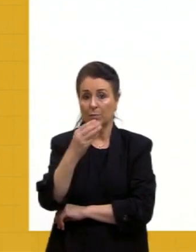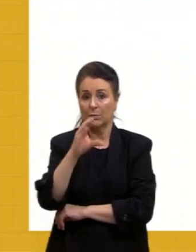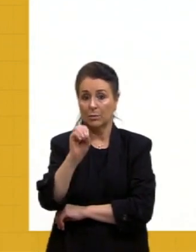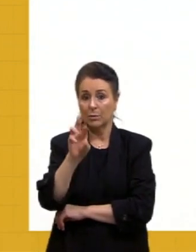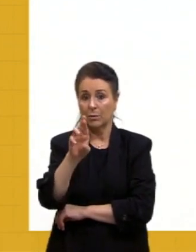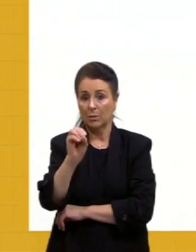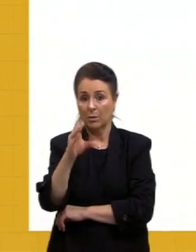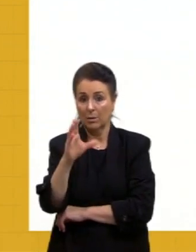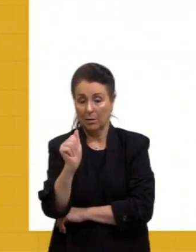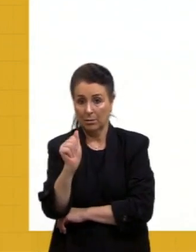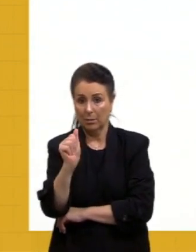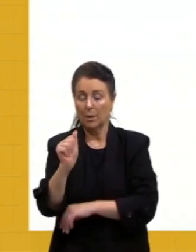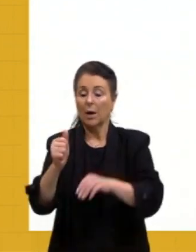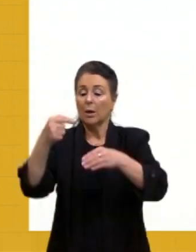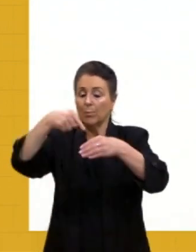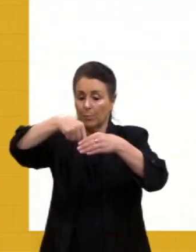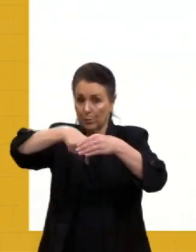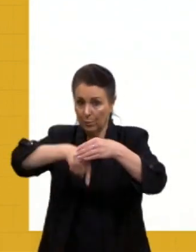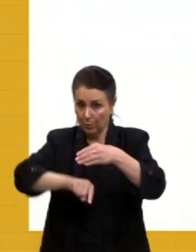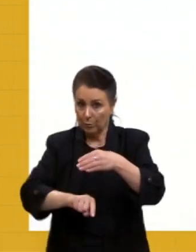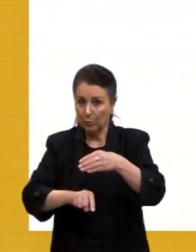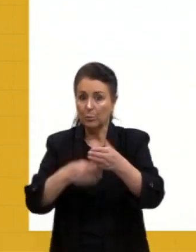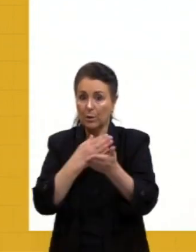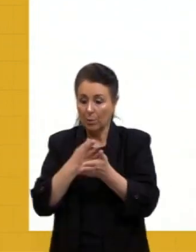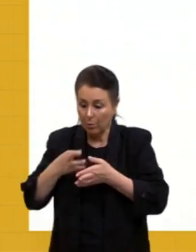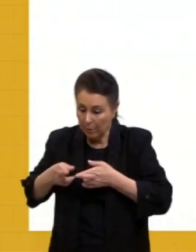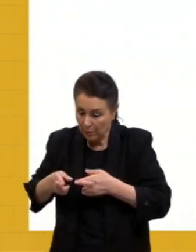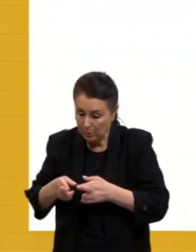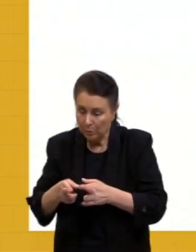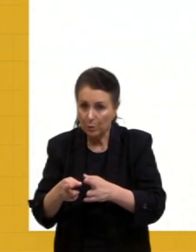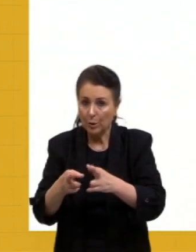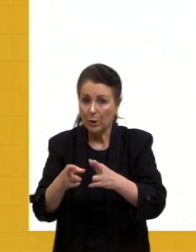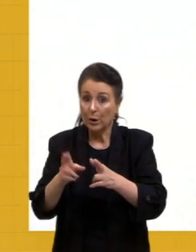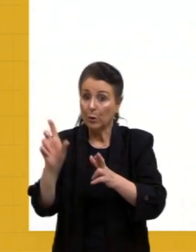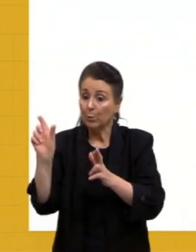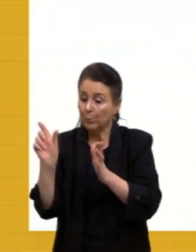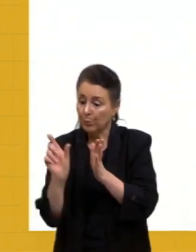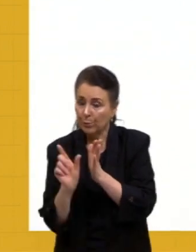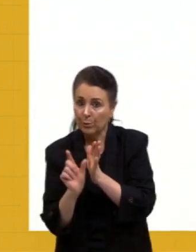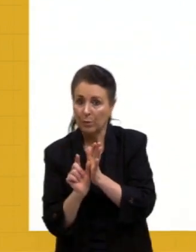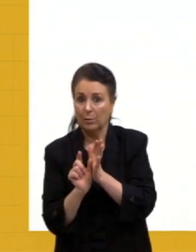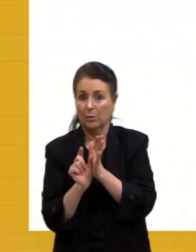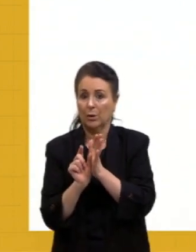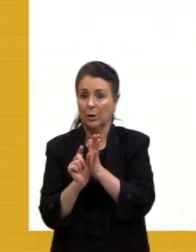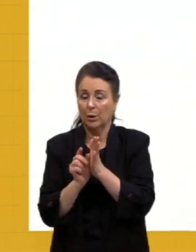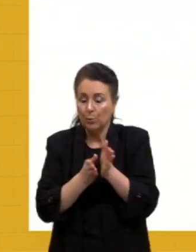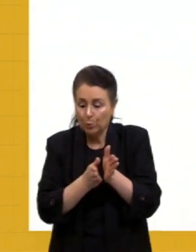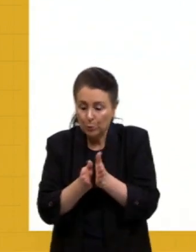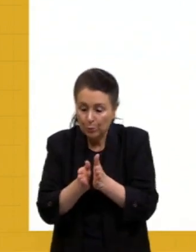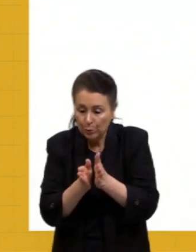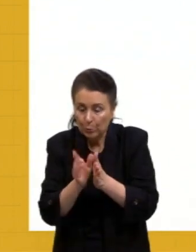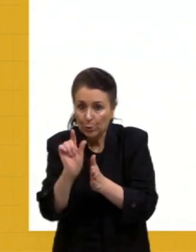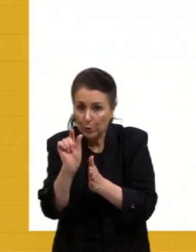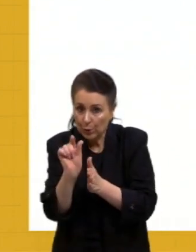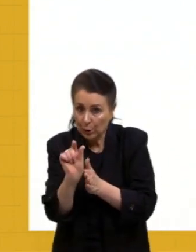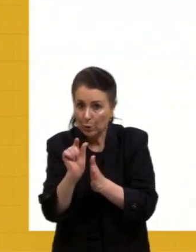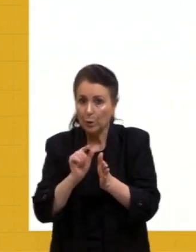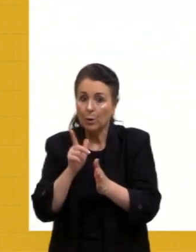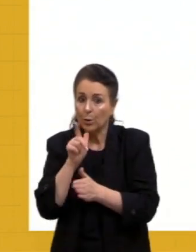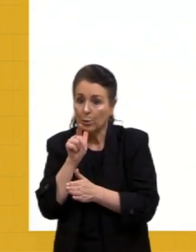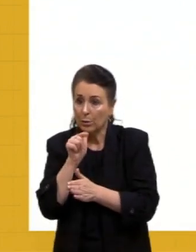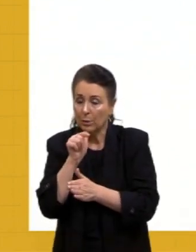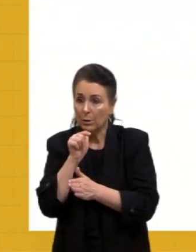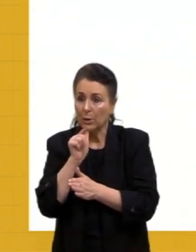no lençol freático, vai formar ali um riacho, um córrego, aquela coisa toda. E aí eu trago aqui para vocês uma